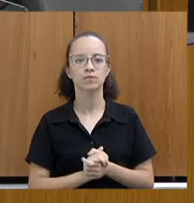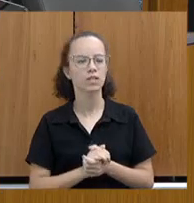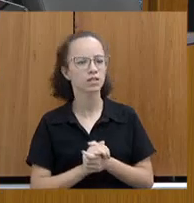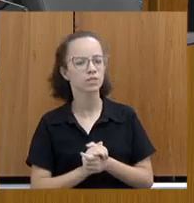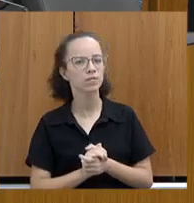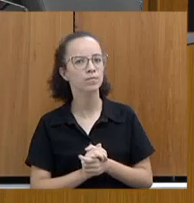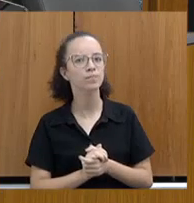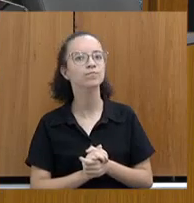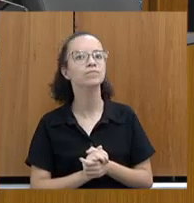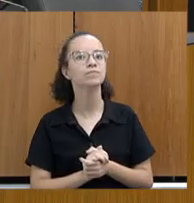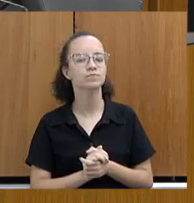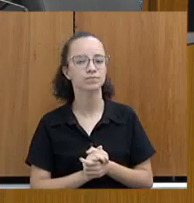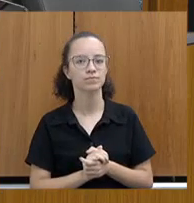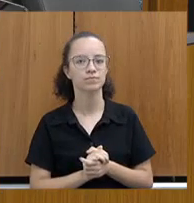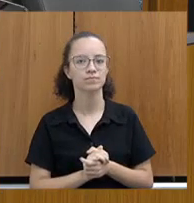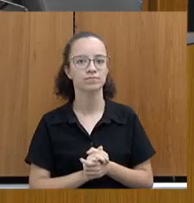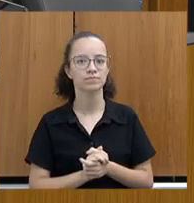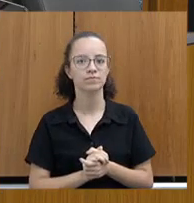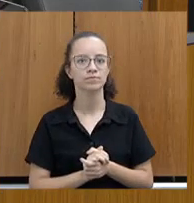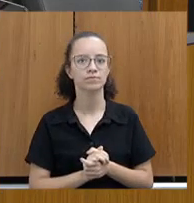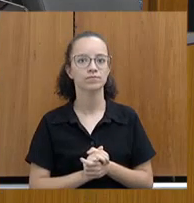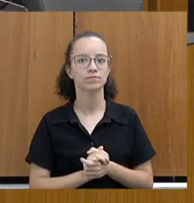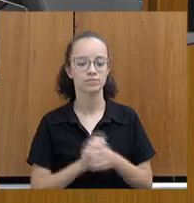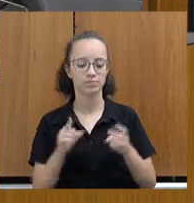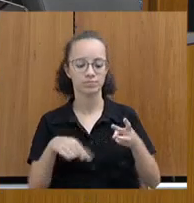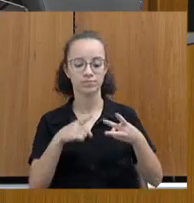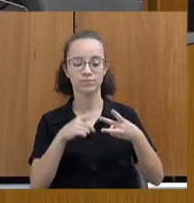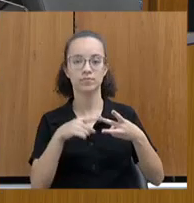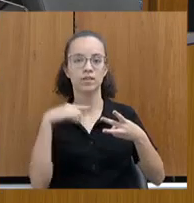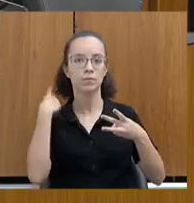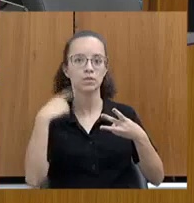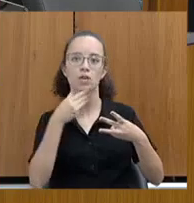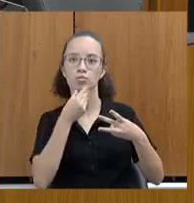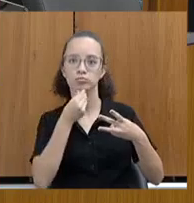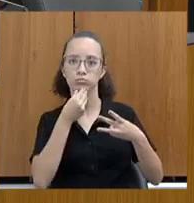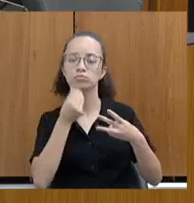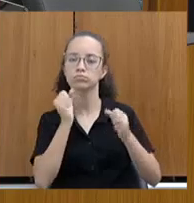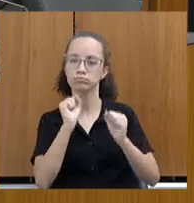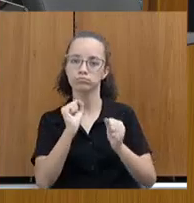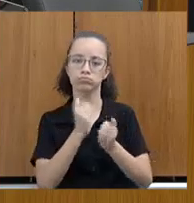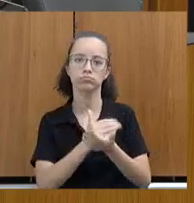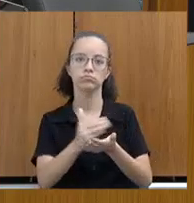uso a palavra. Deputado Betão, a palavra está com o senhor.